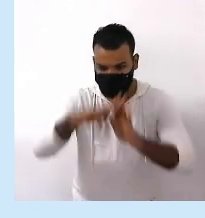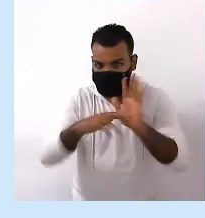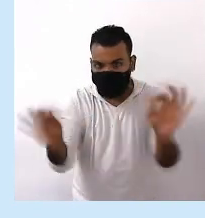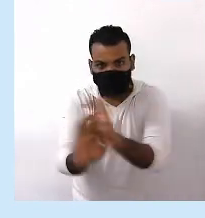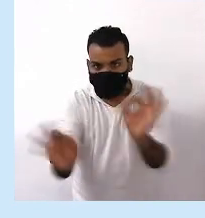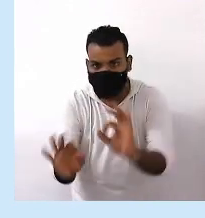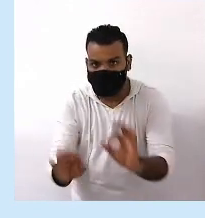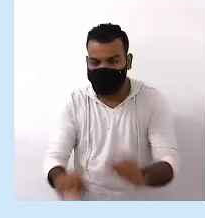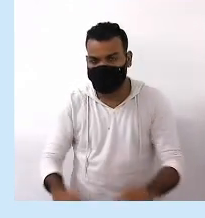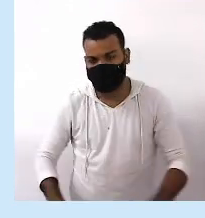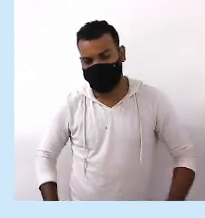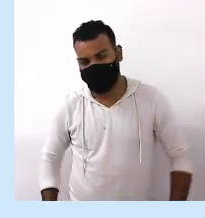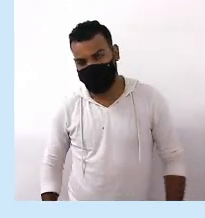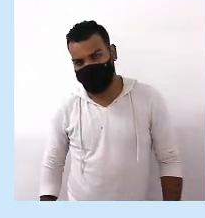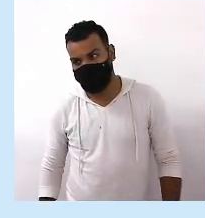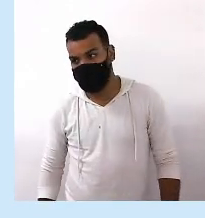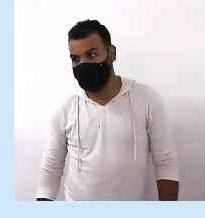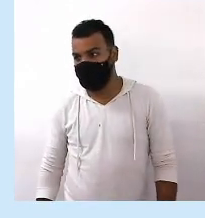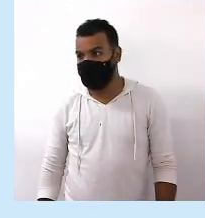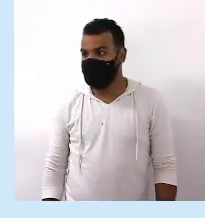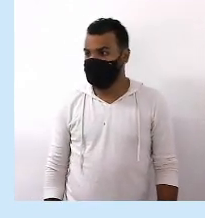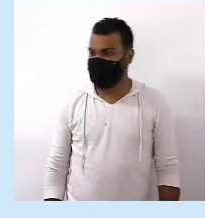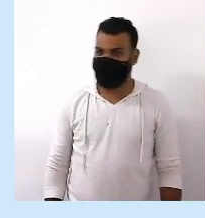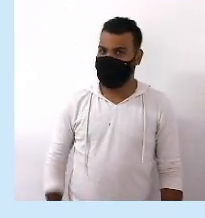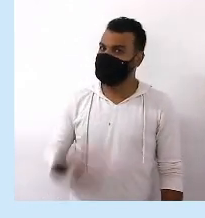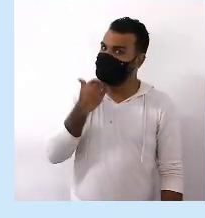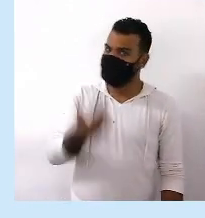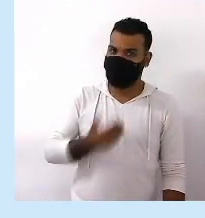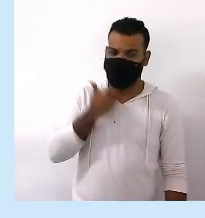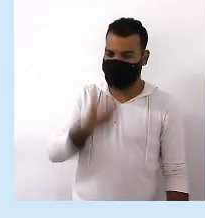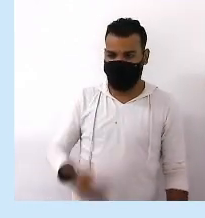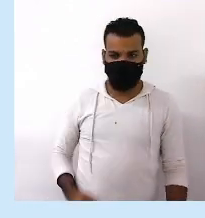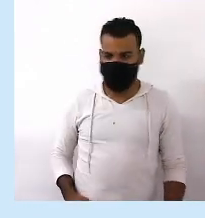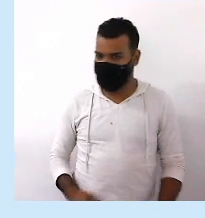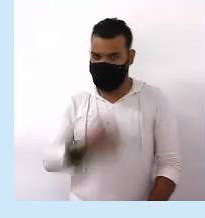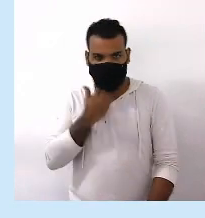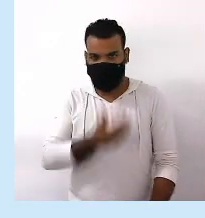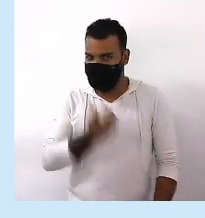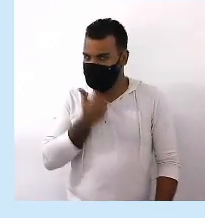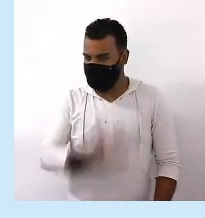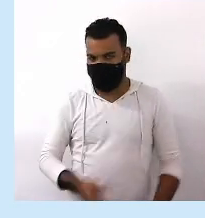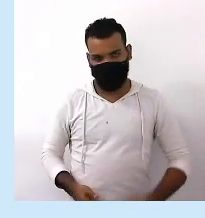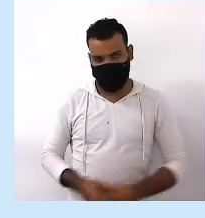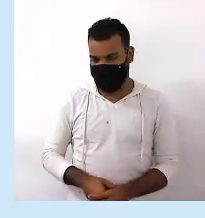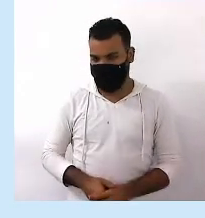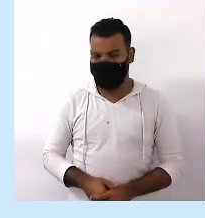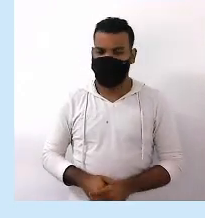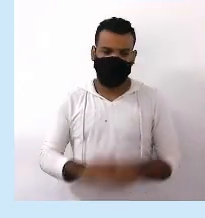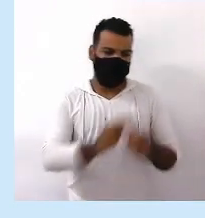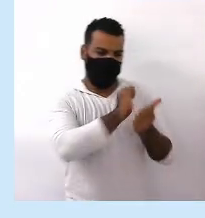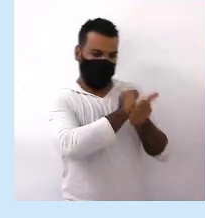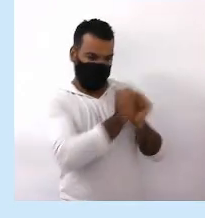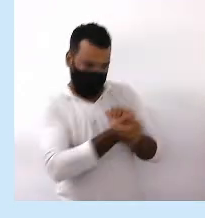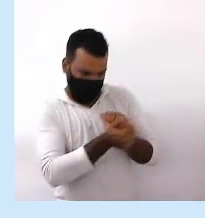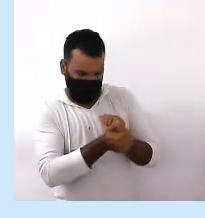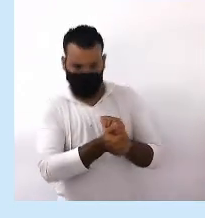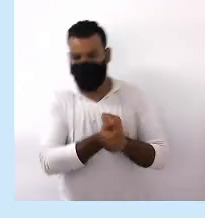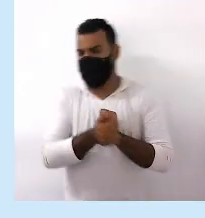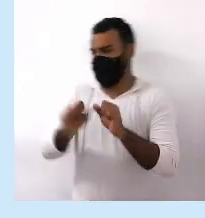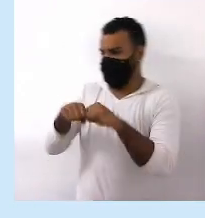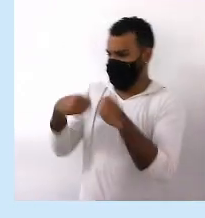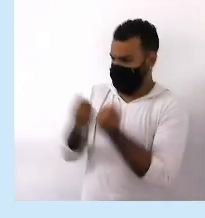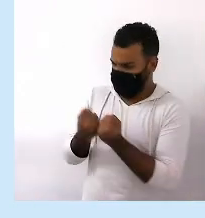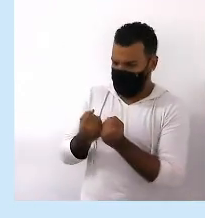Minha gente, a coisa não ia dar muito certo, não Então, tanto no esporte como na sociedade As normas,